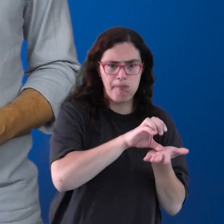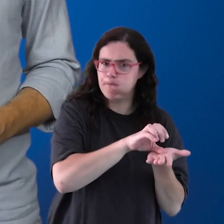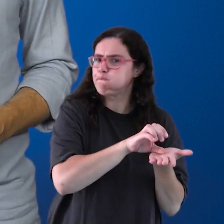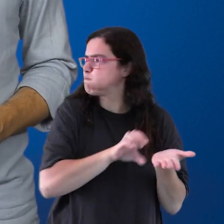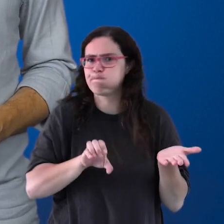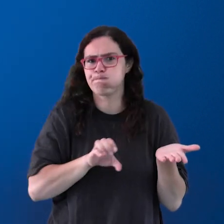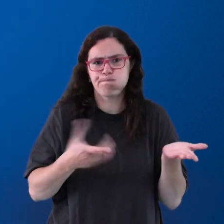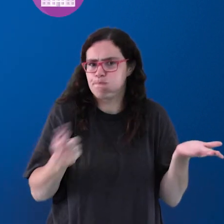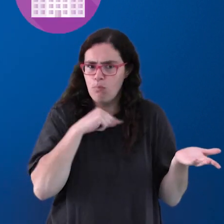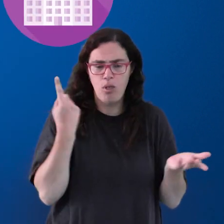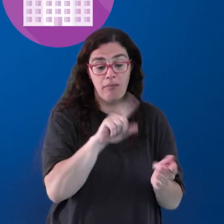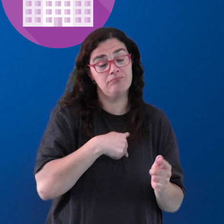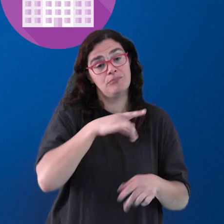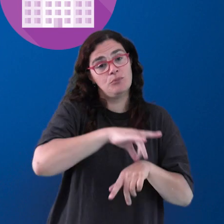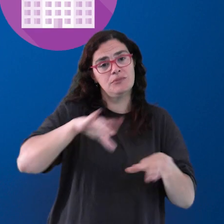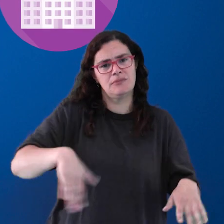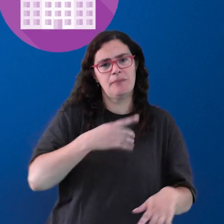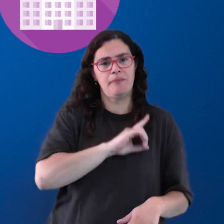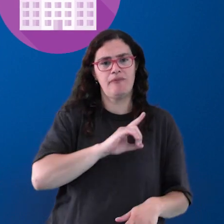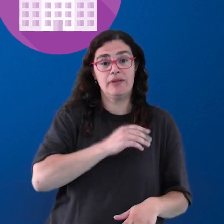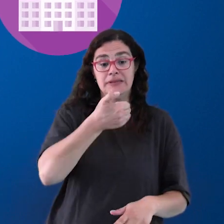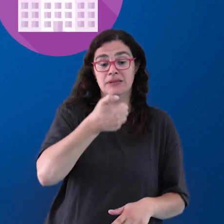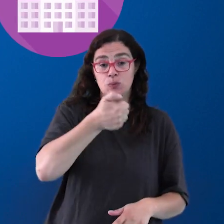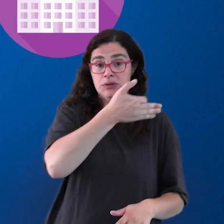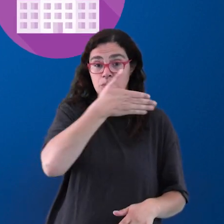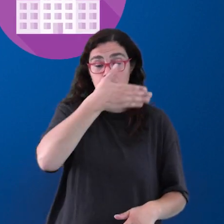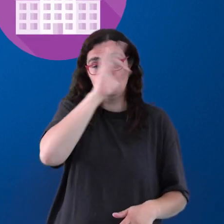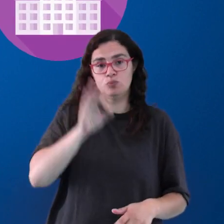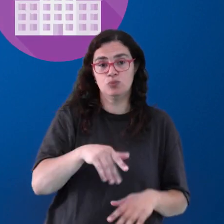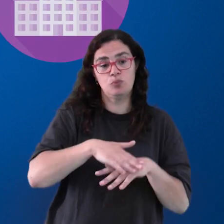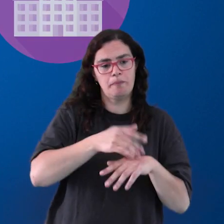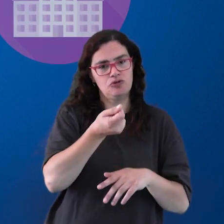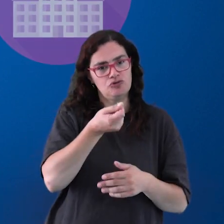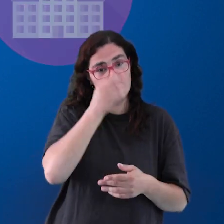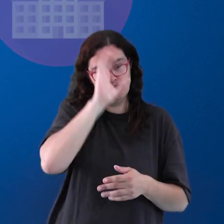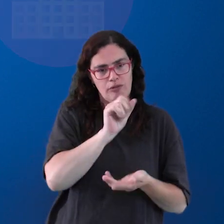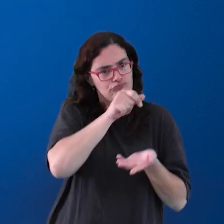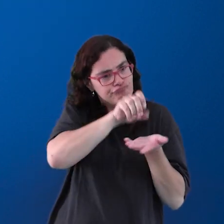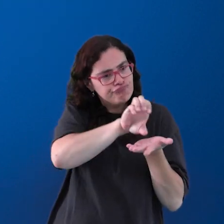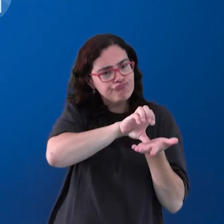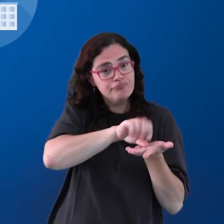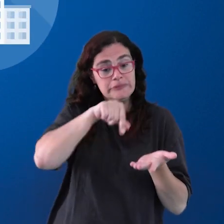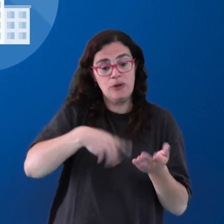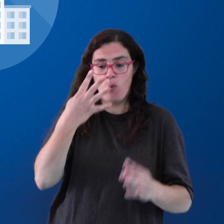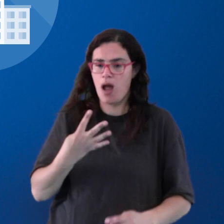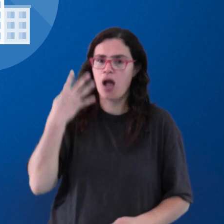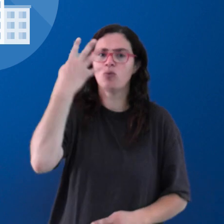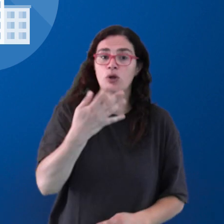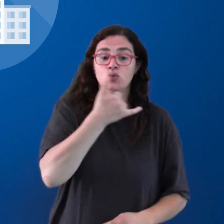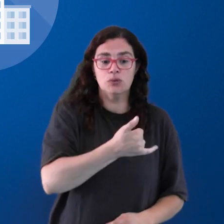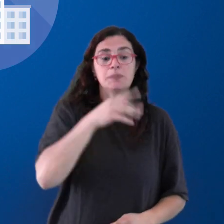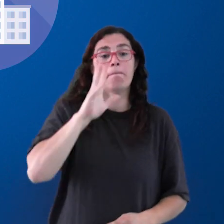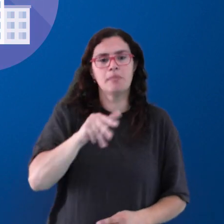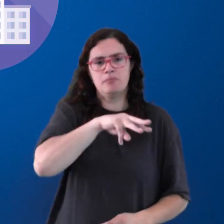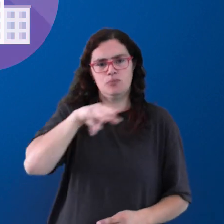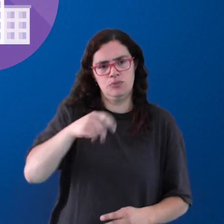investimento de onde ele é preciso. Os hospitais privados já são suportados em 51% pelo Estado. Só nesta legislatura foram entregues 2 mil